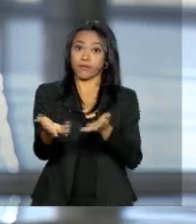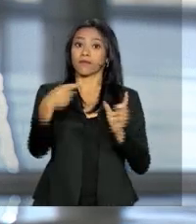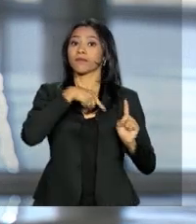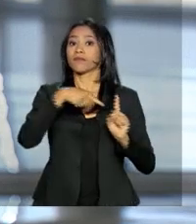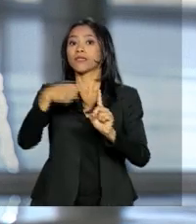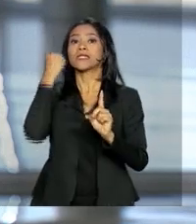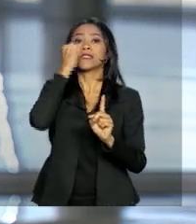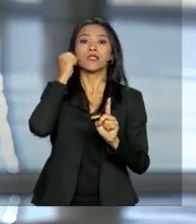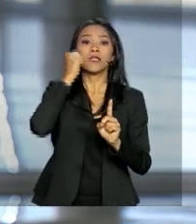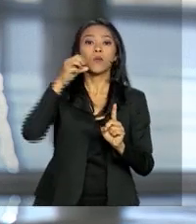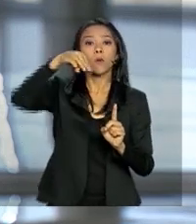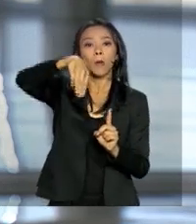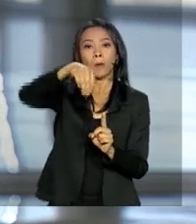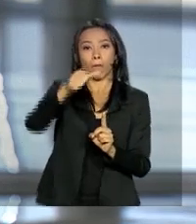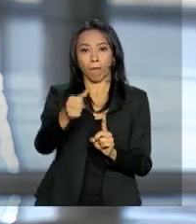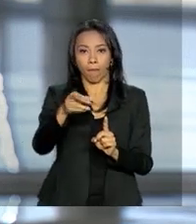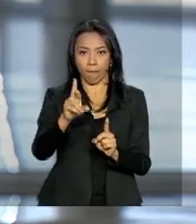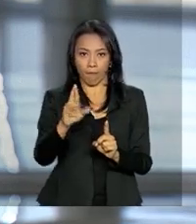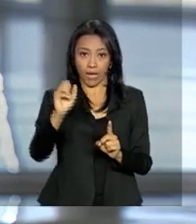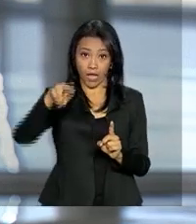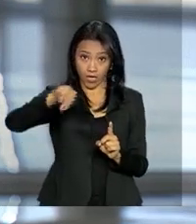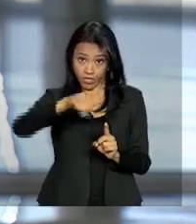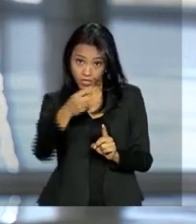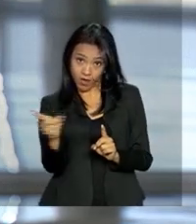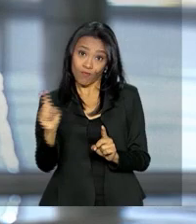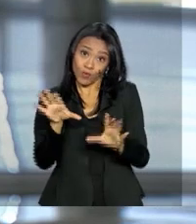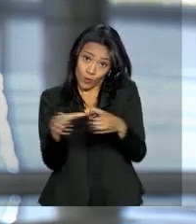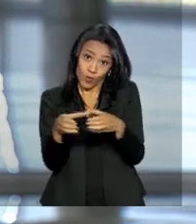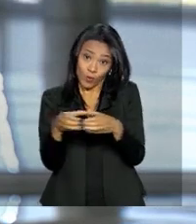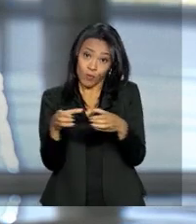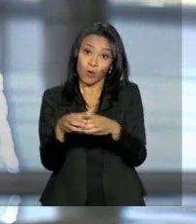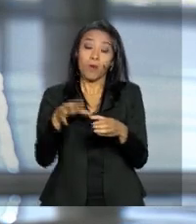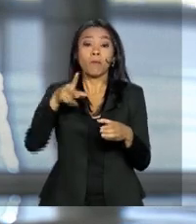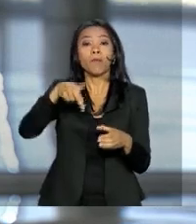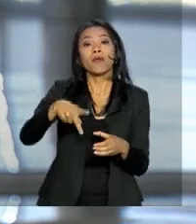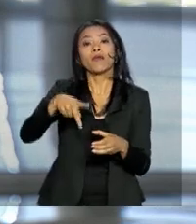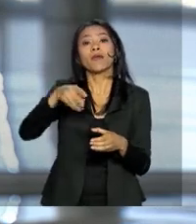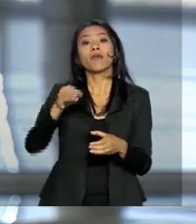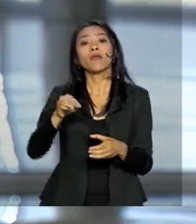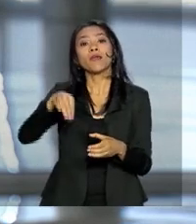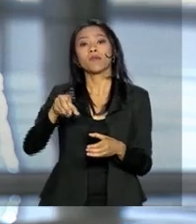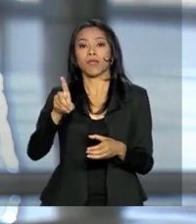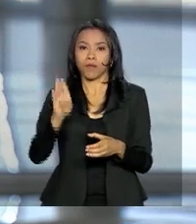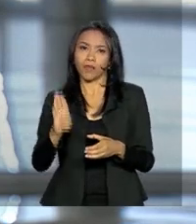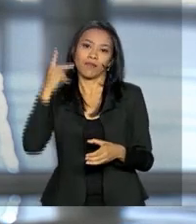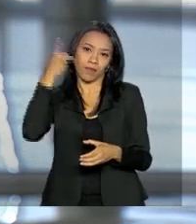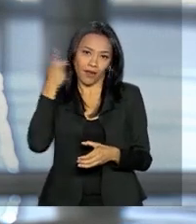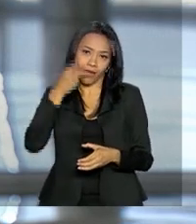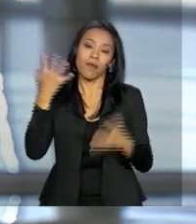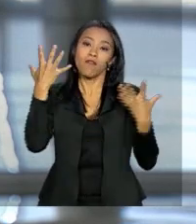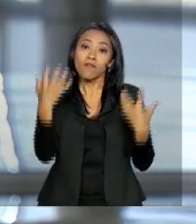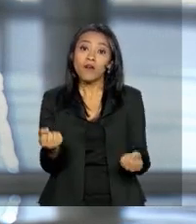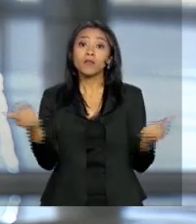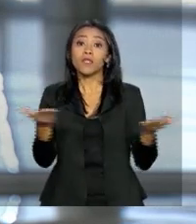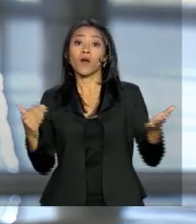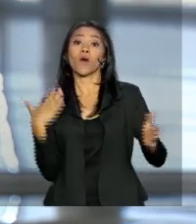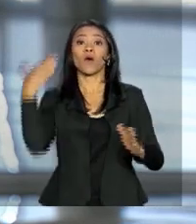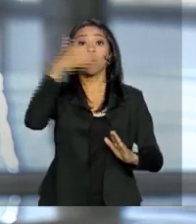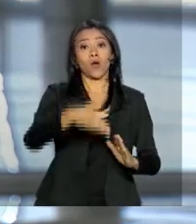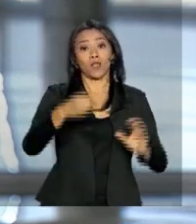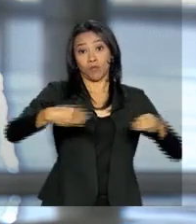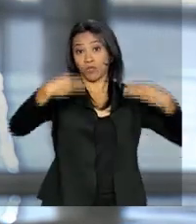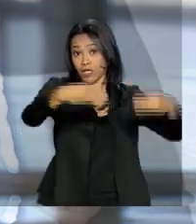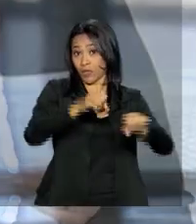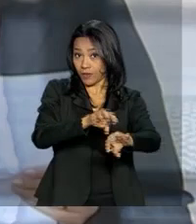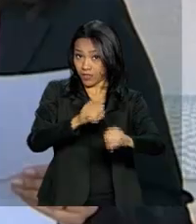senador José Maranhão, do PMDB da Paraíba. E agora nós vamos até o Ministério da Educação, onde a repórter Márcia